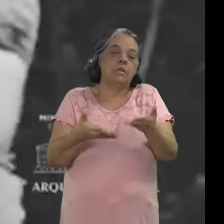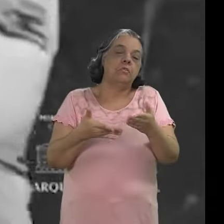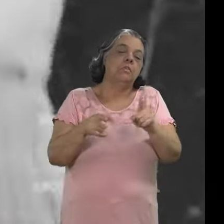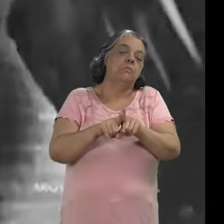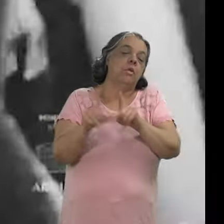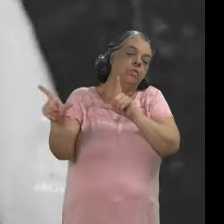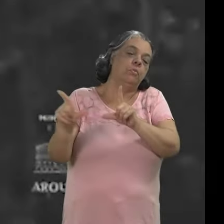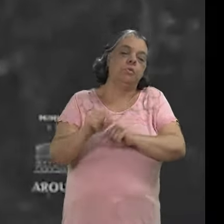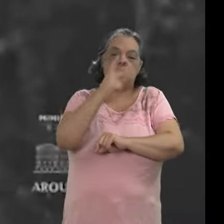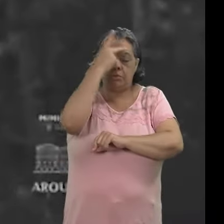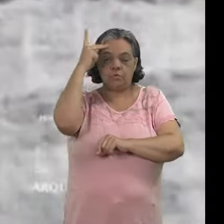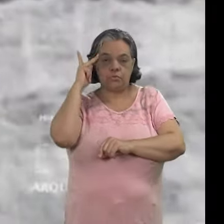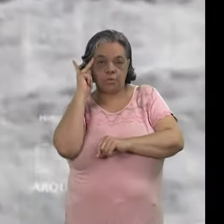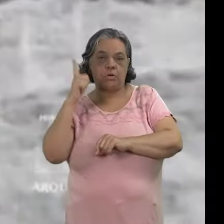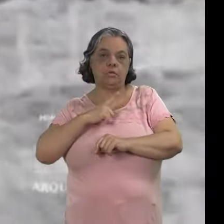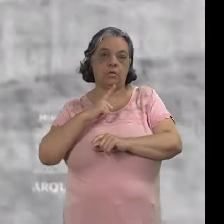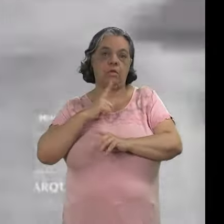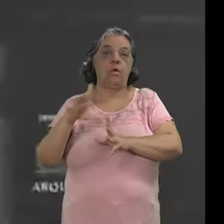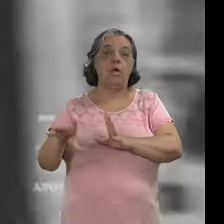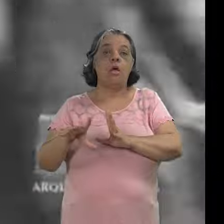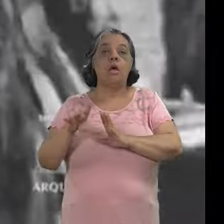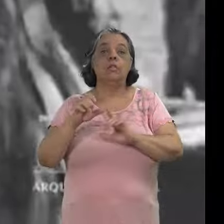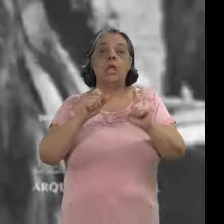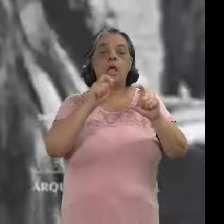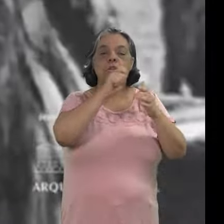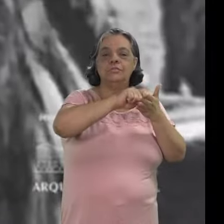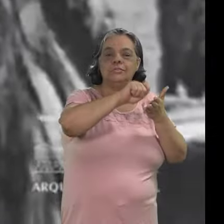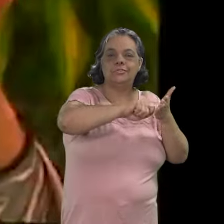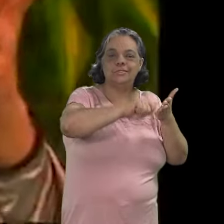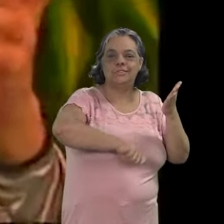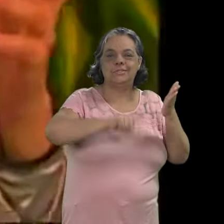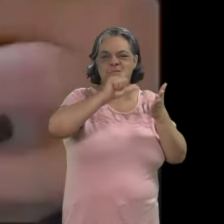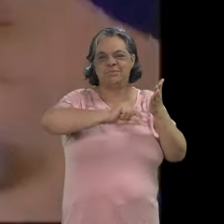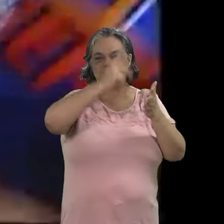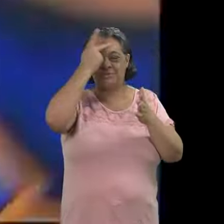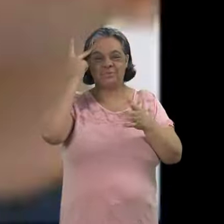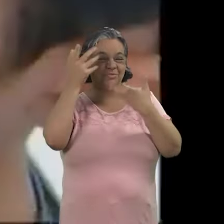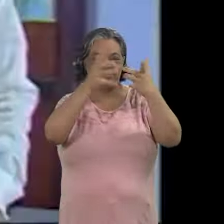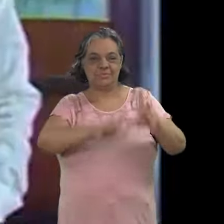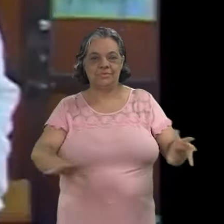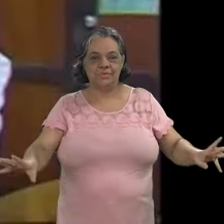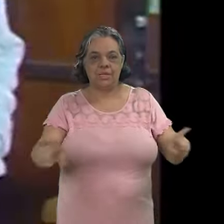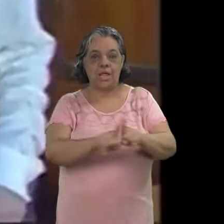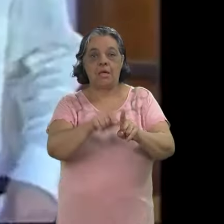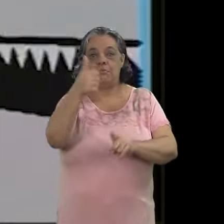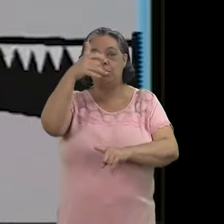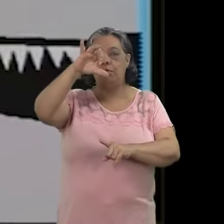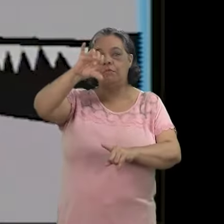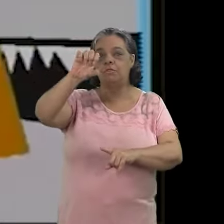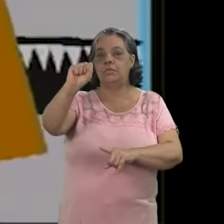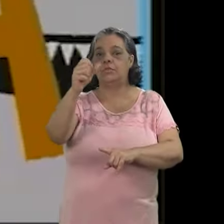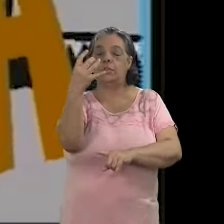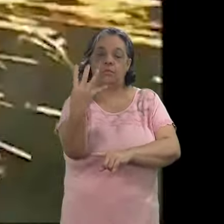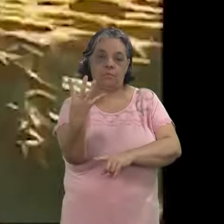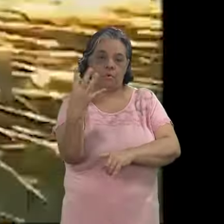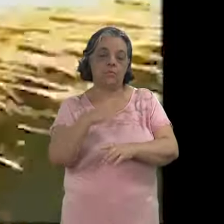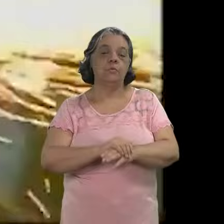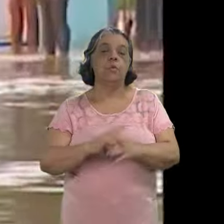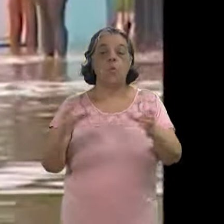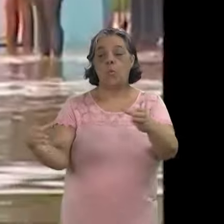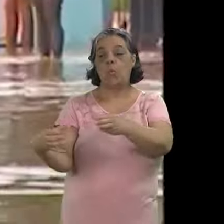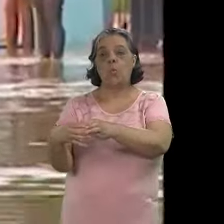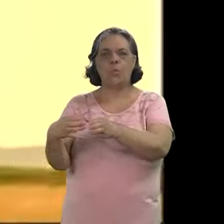diminuísse o número de pessoas que consumiam informações na linguagem escrita. E foi nesse cenário que, em 1984,